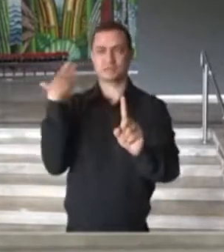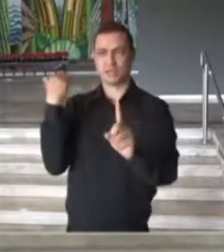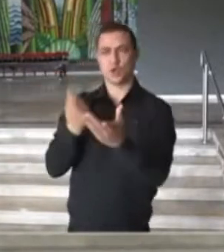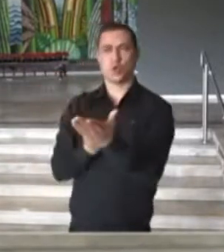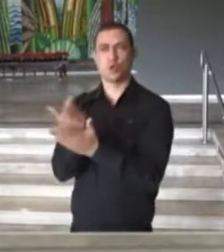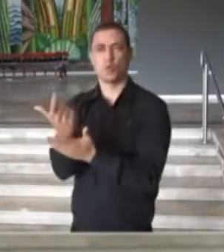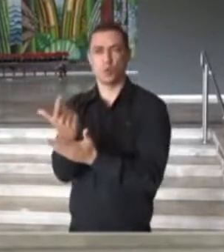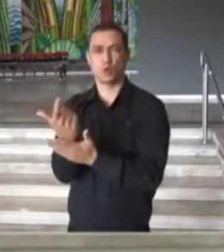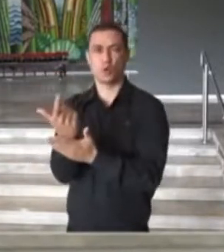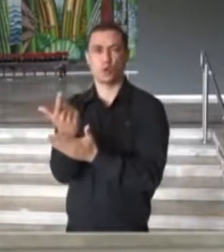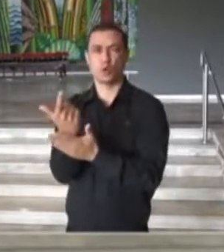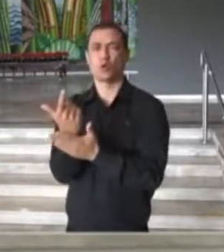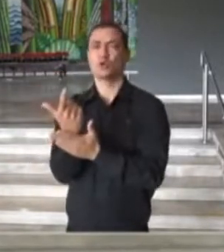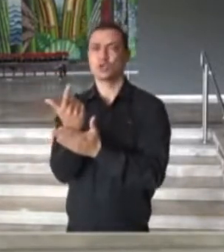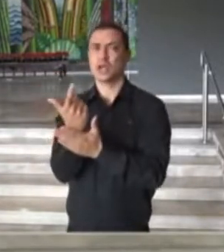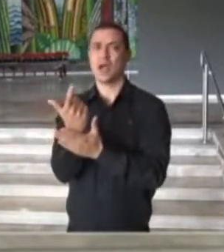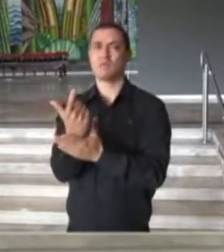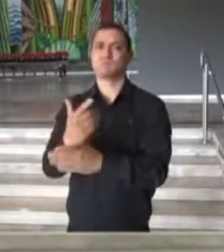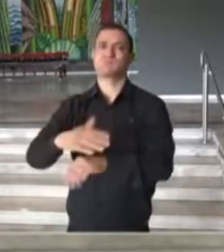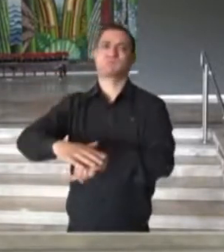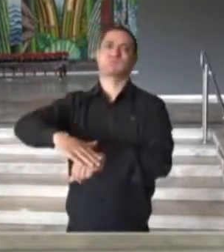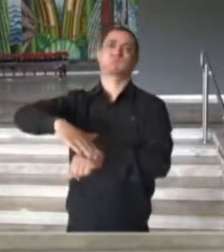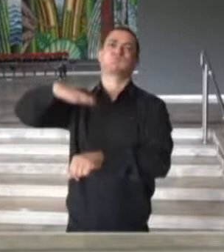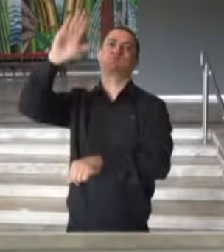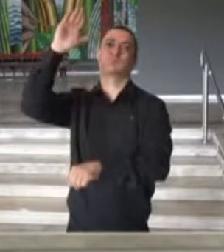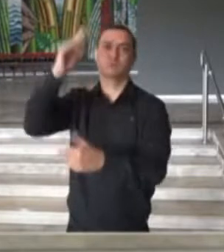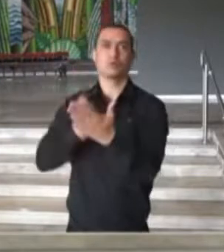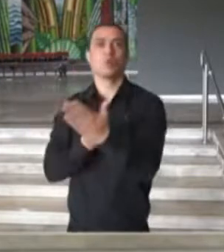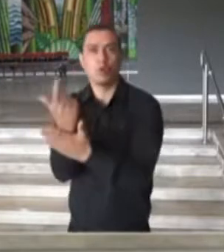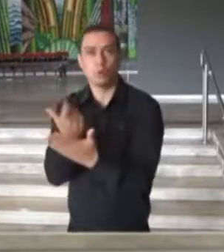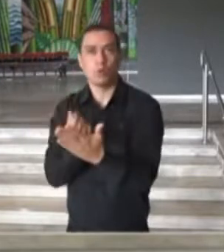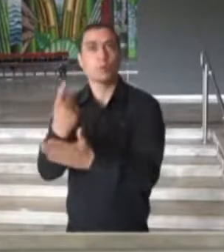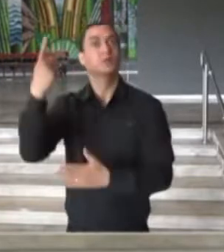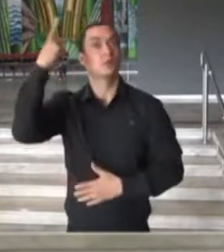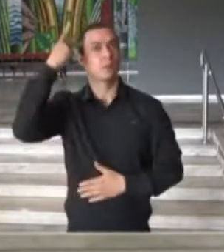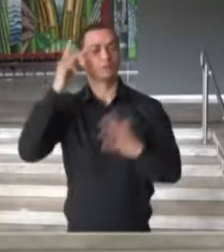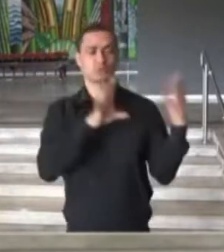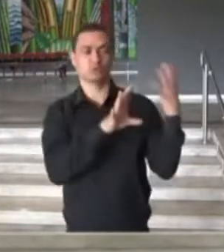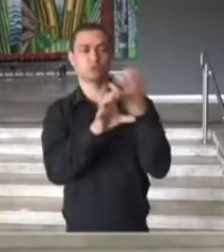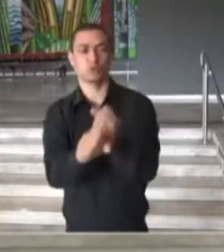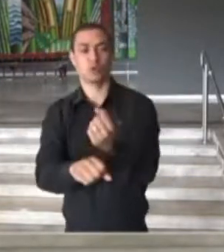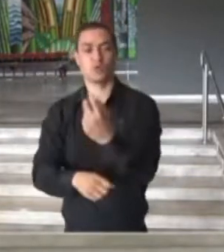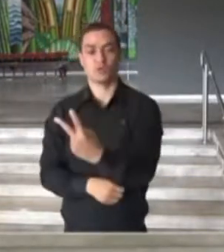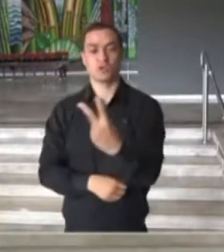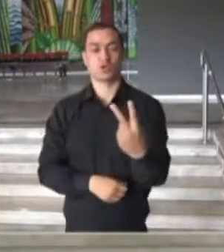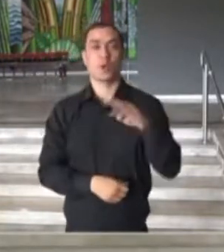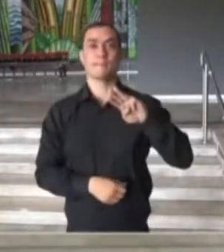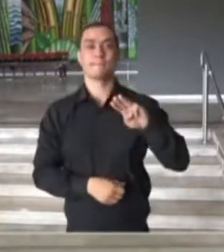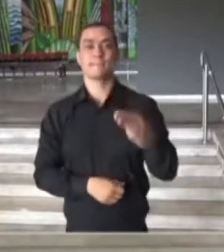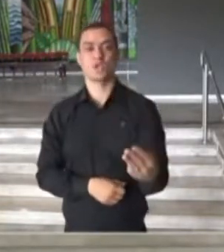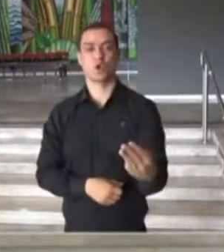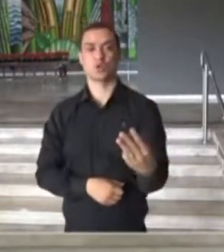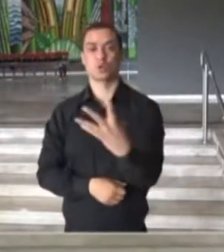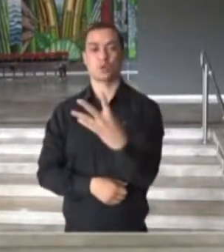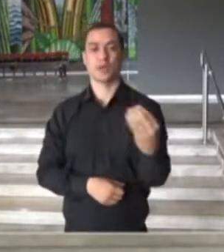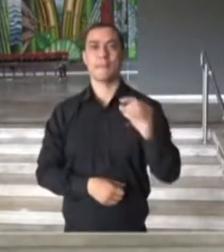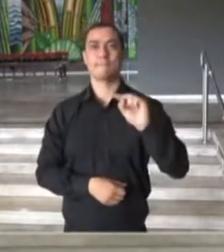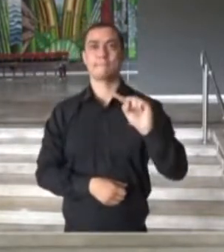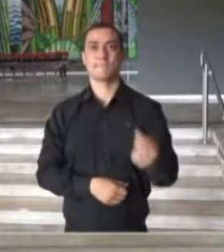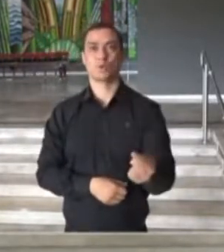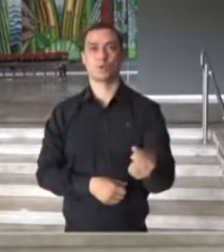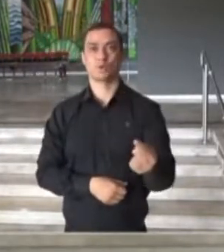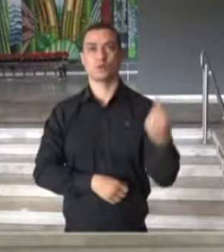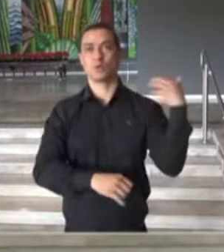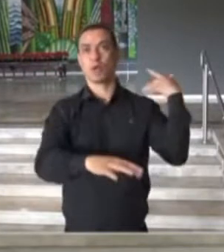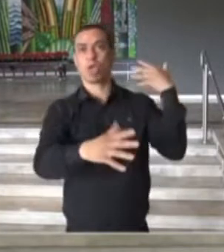um volume substancial de testes. São Paulo já comprou 22 milhões e 400 mil testes desde o início